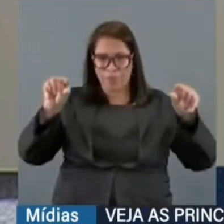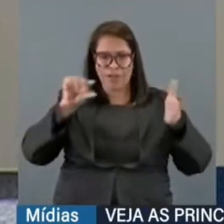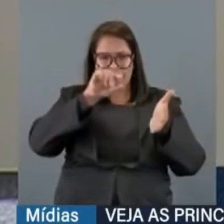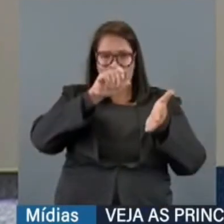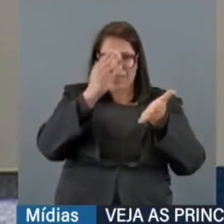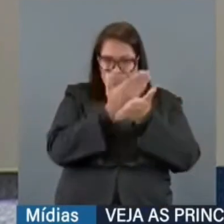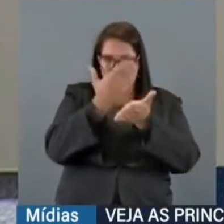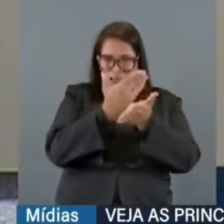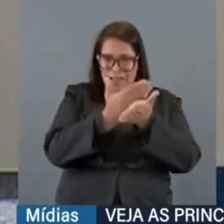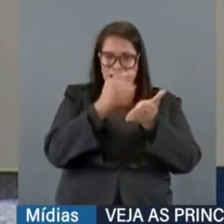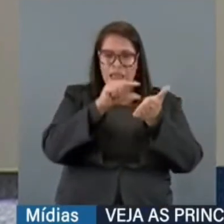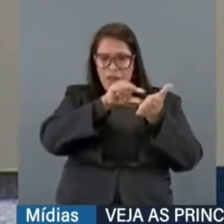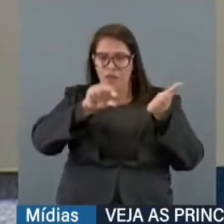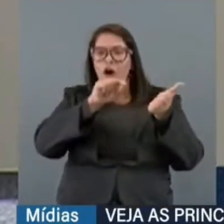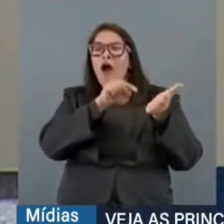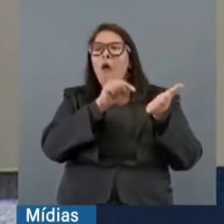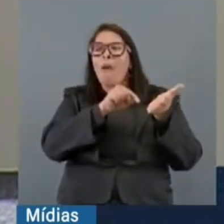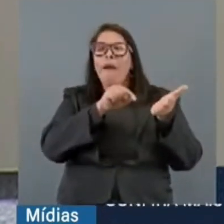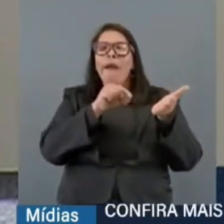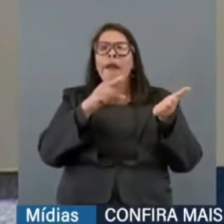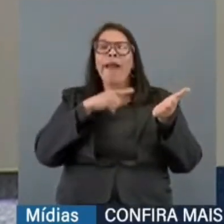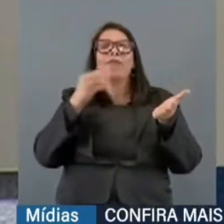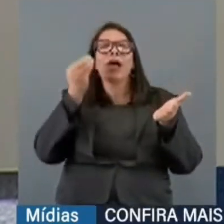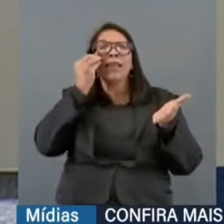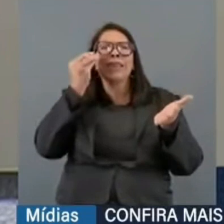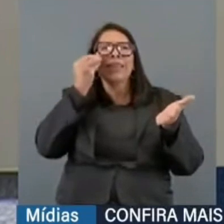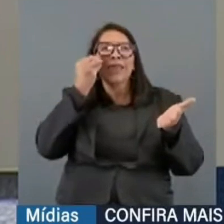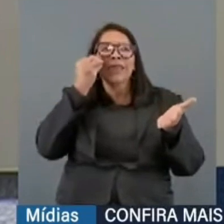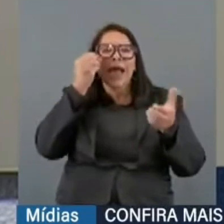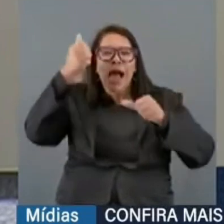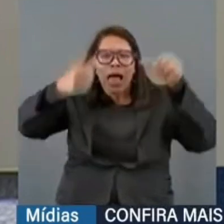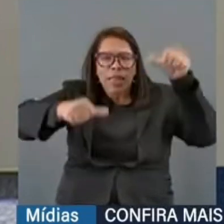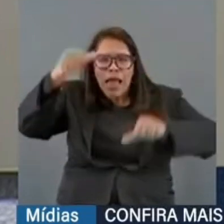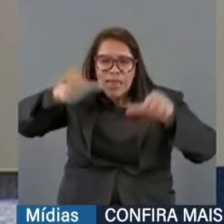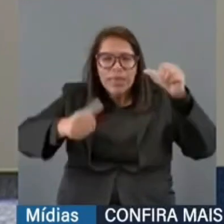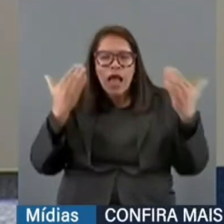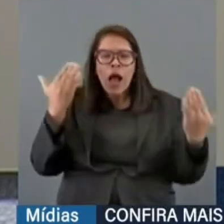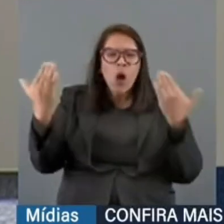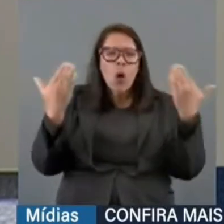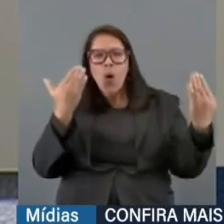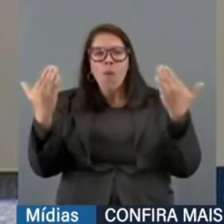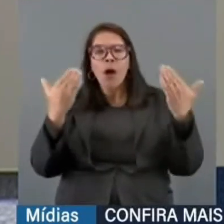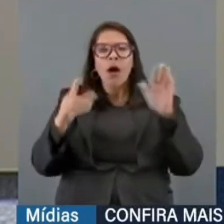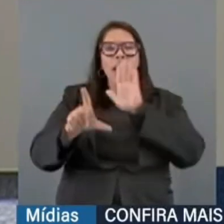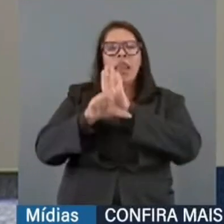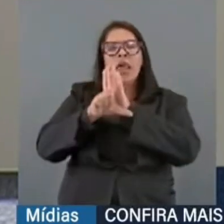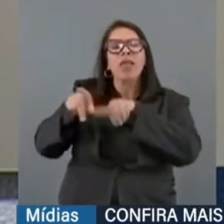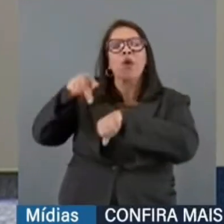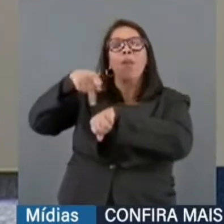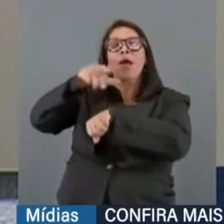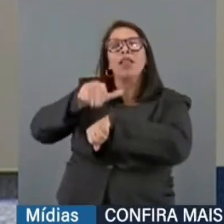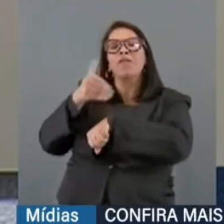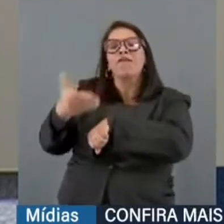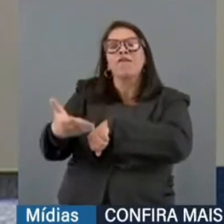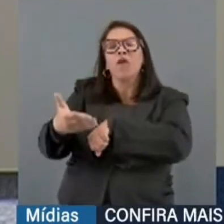o que se buscou fazer foi uma análise comparativa com leis de outros países.